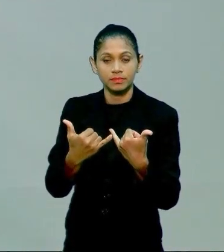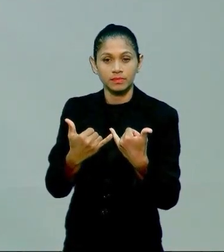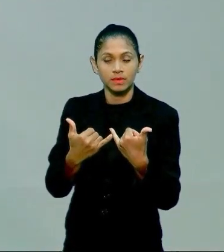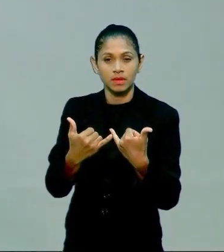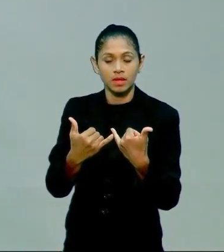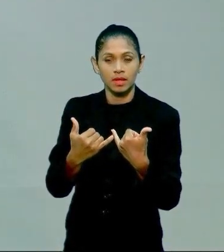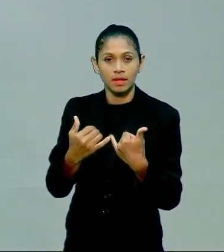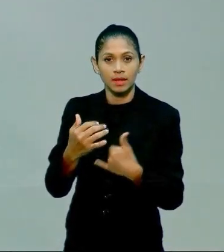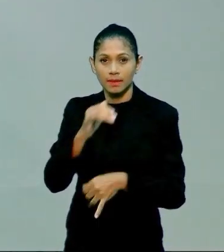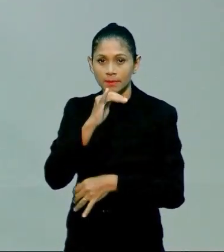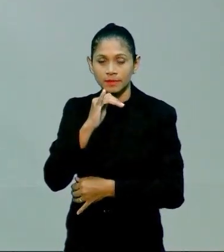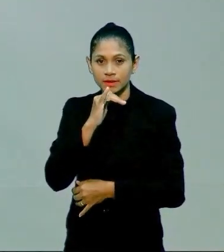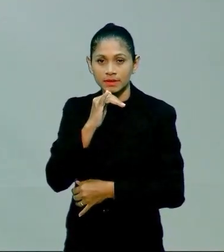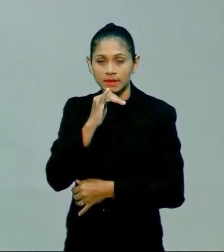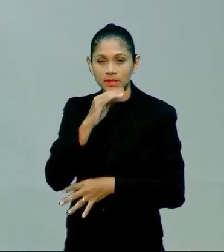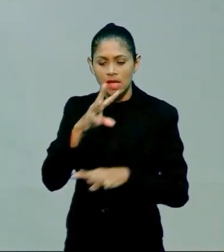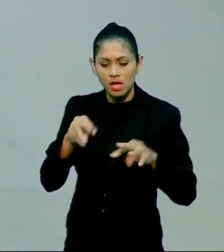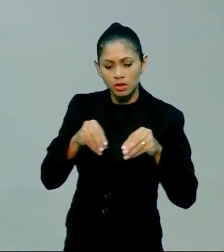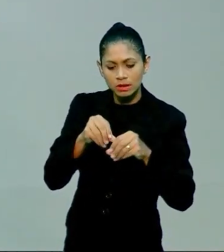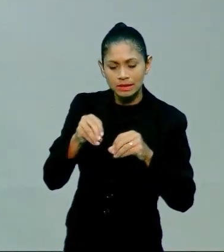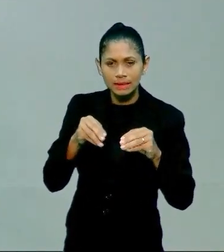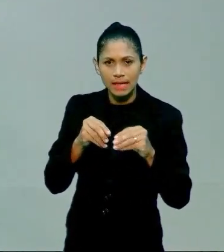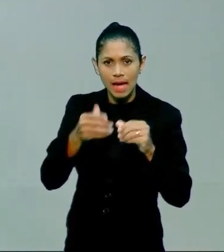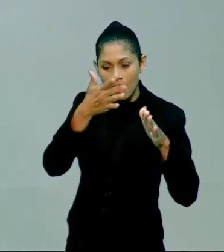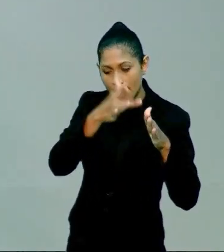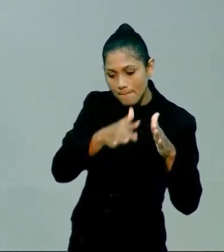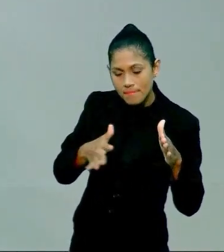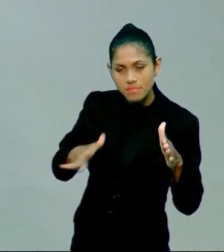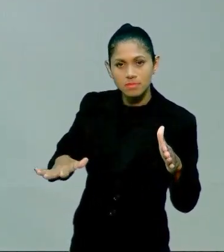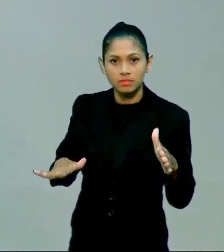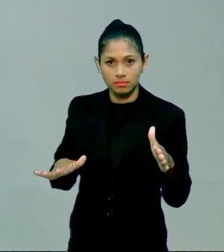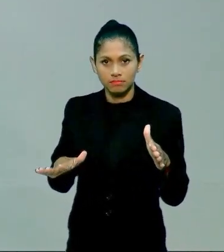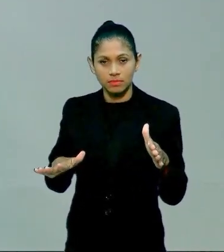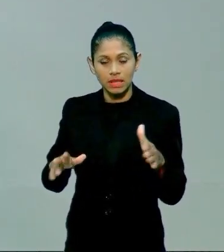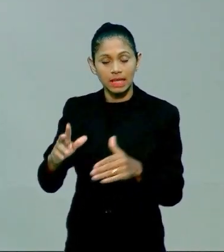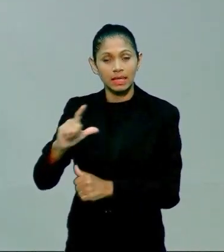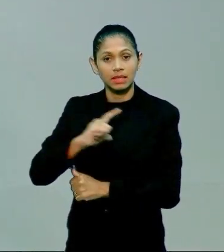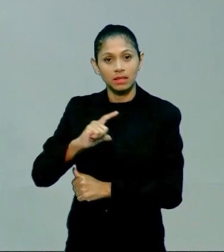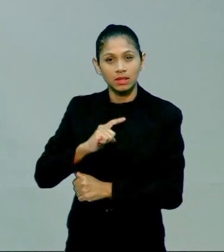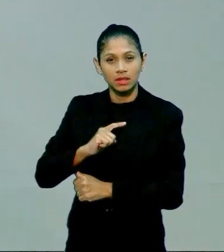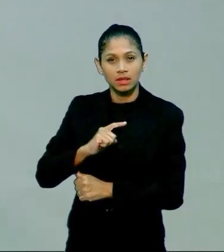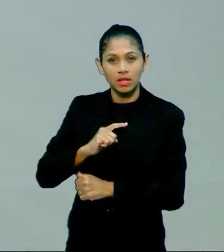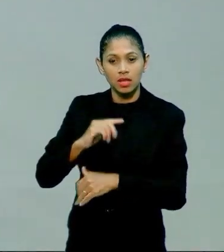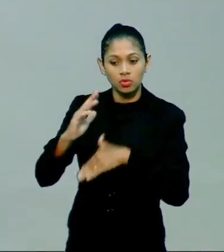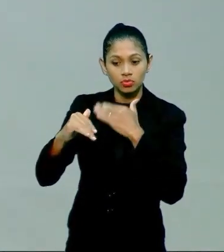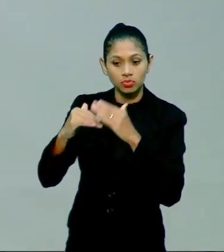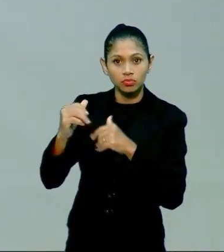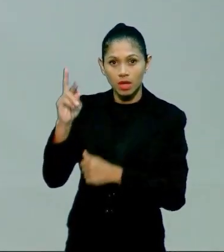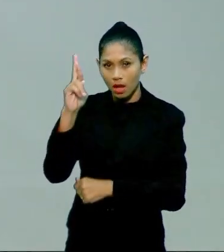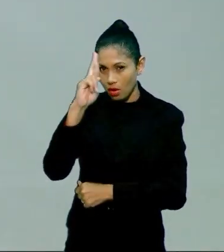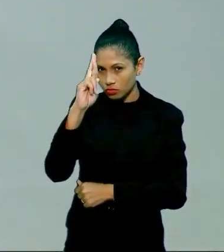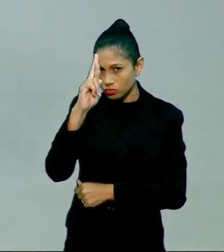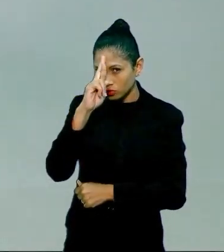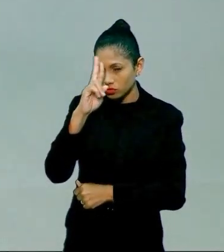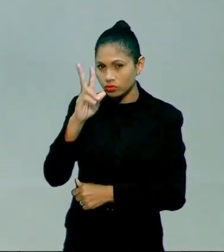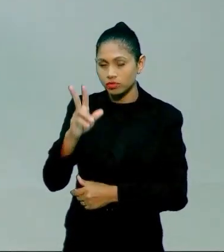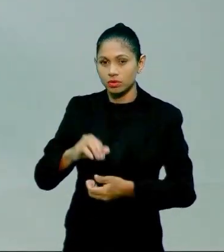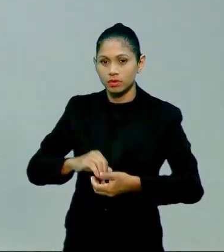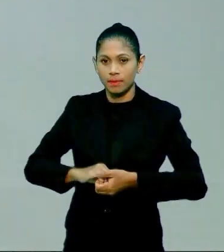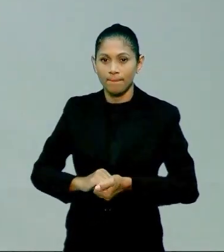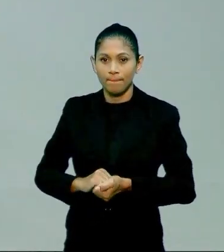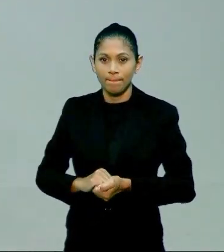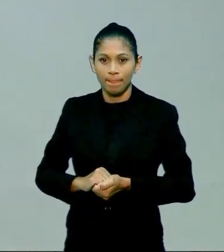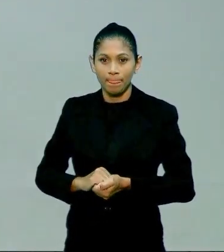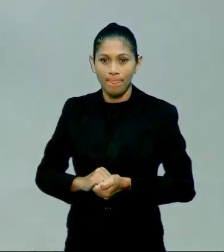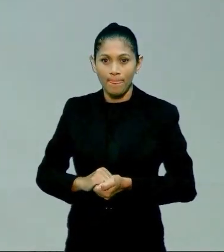imagem mas tem esse direcionamento histórico quando a gente pensa terra e mar eu dividido em uma linha deixa eu ver aqui